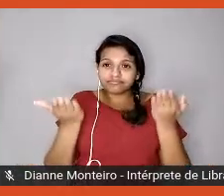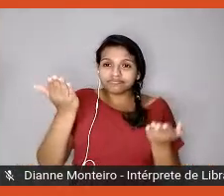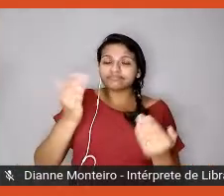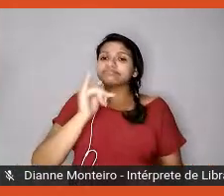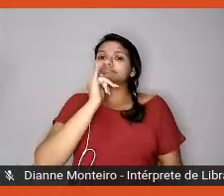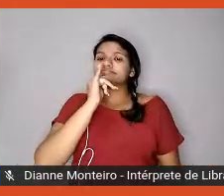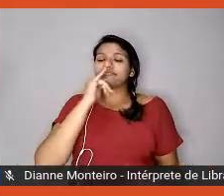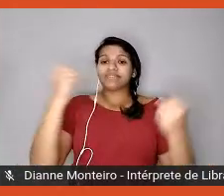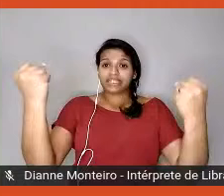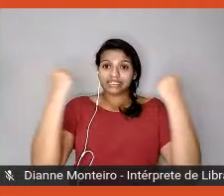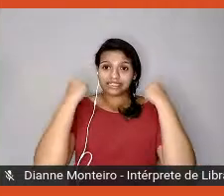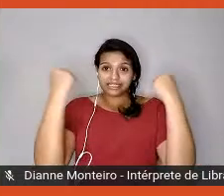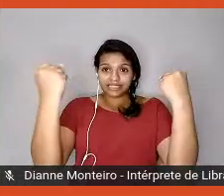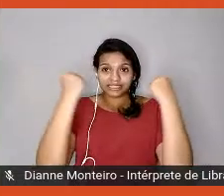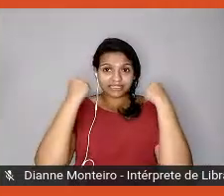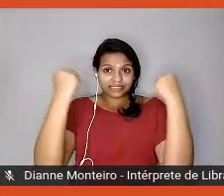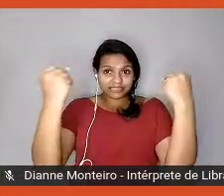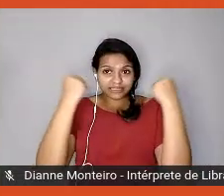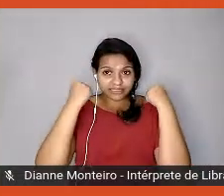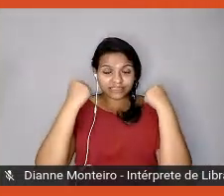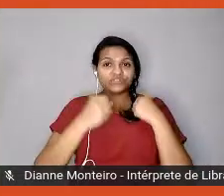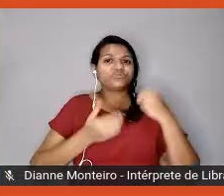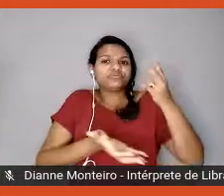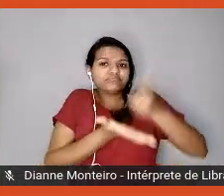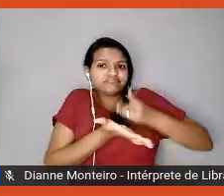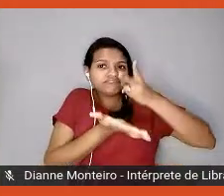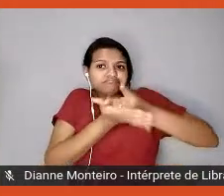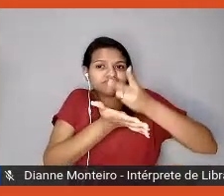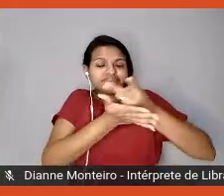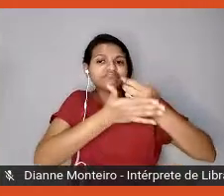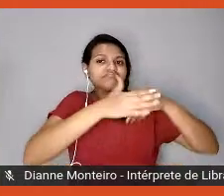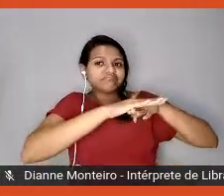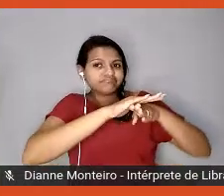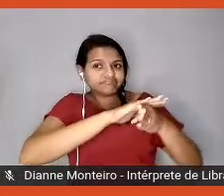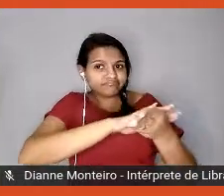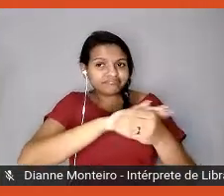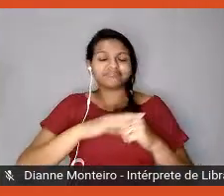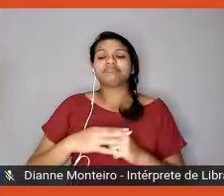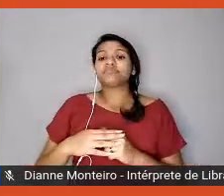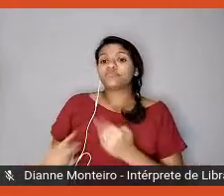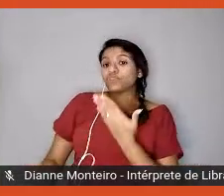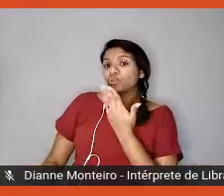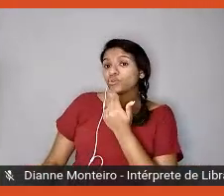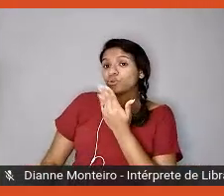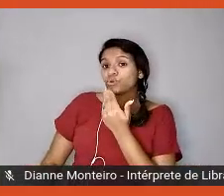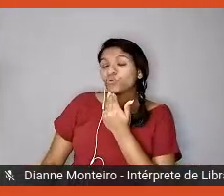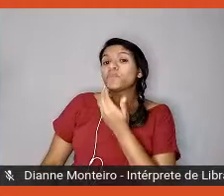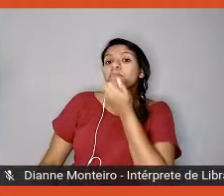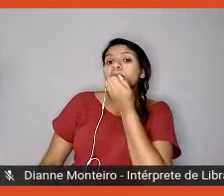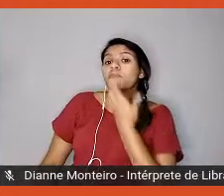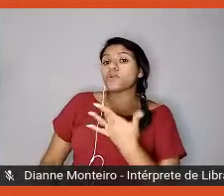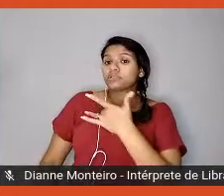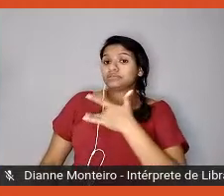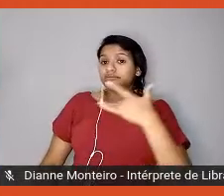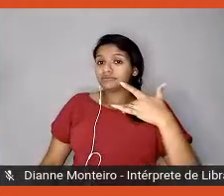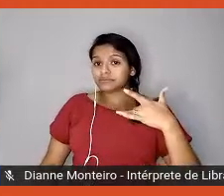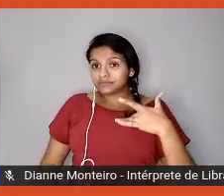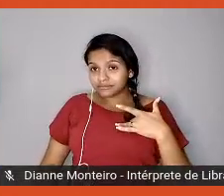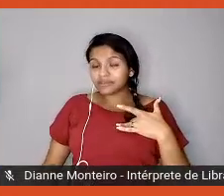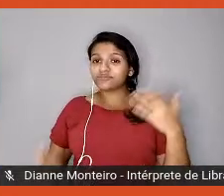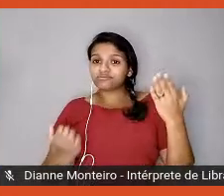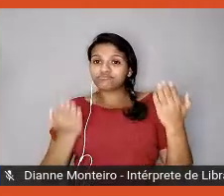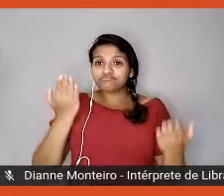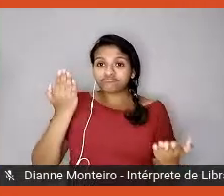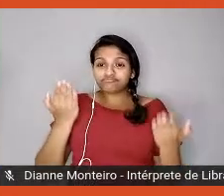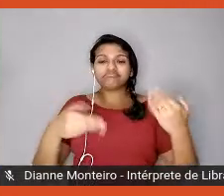regularmente, ter uma energia, né? Ingerir alimentos balanceadamente, uma nutrição e uma hidratação